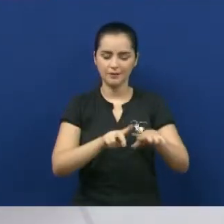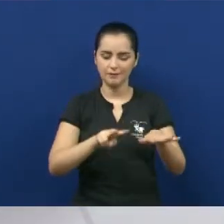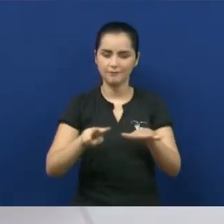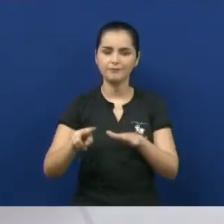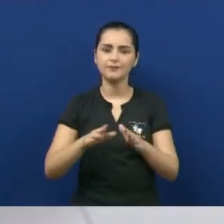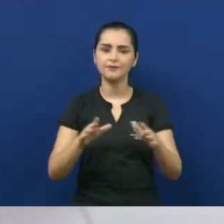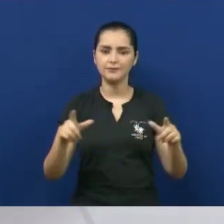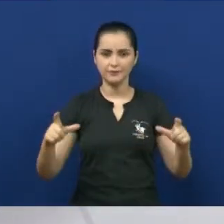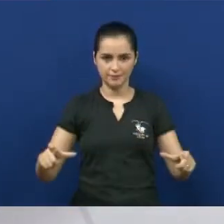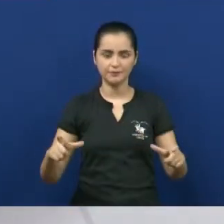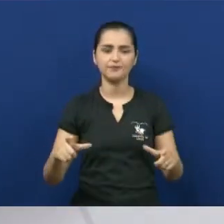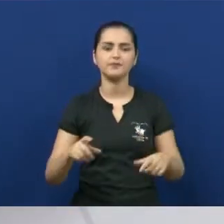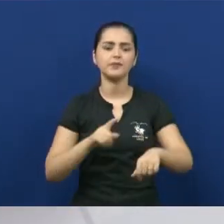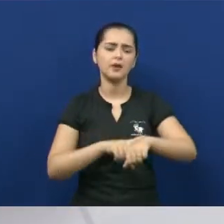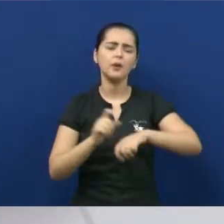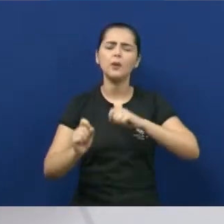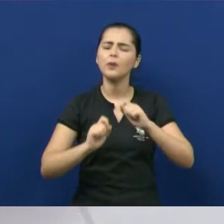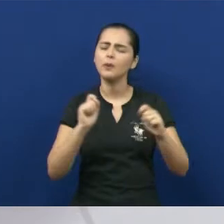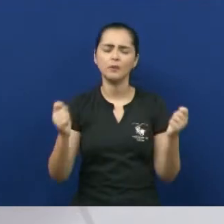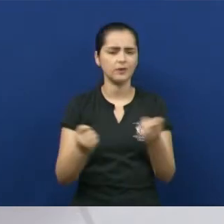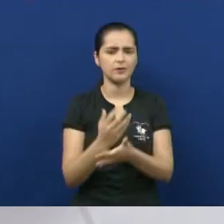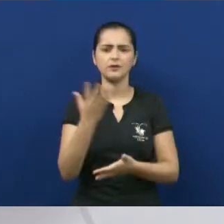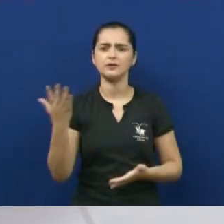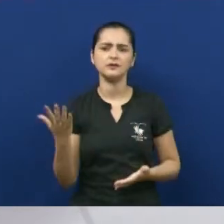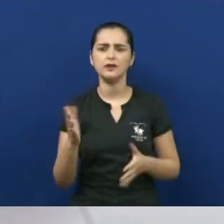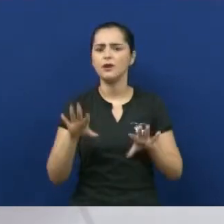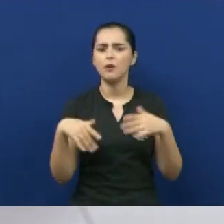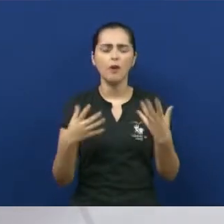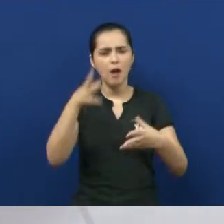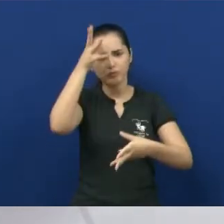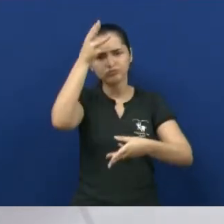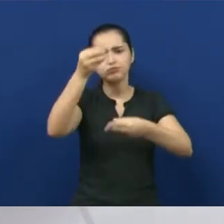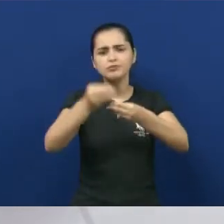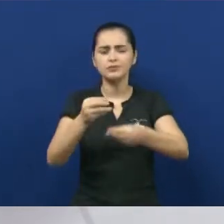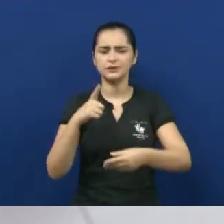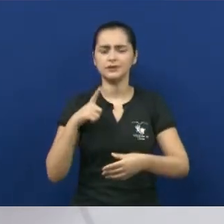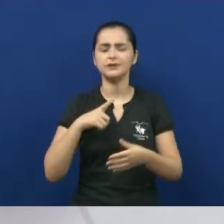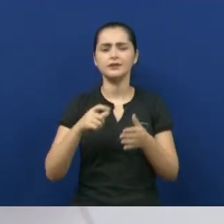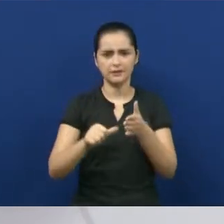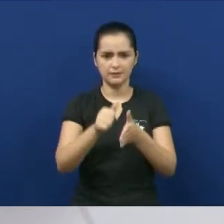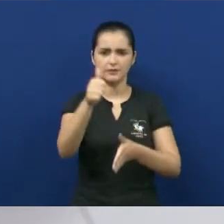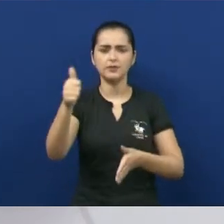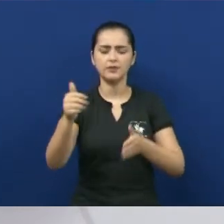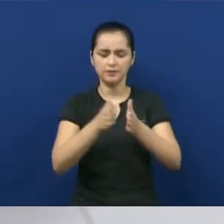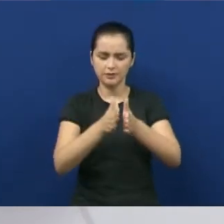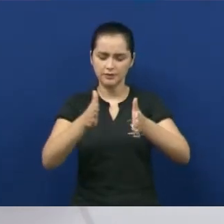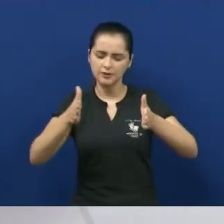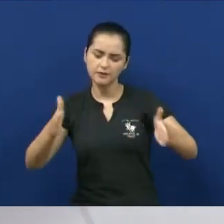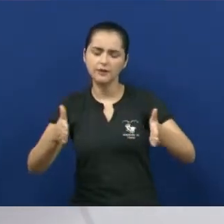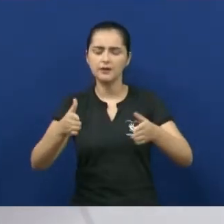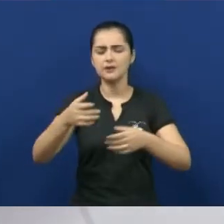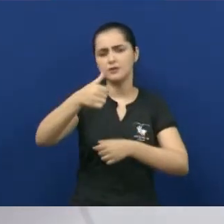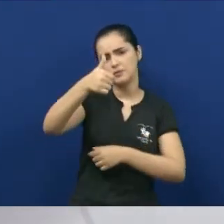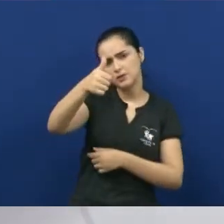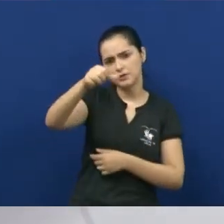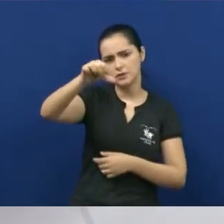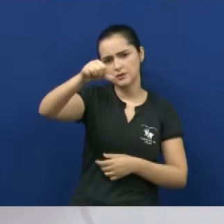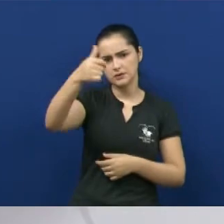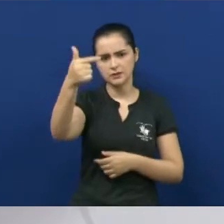O que foi? Como é que aconteceu? Qual é o conceito que se tem dessa primeira fase, que vai de 1922 a